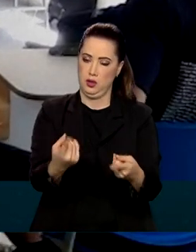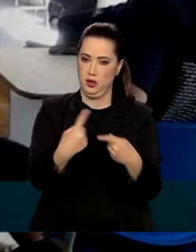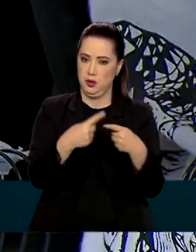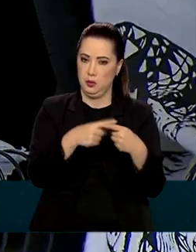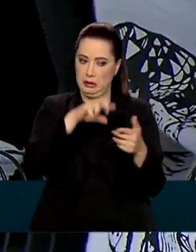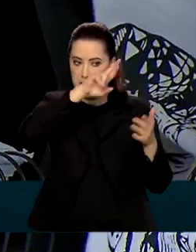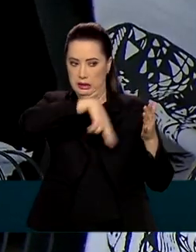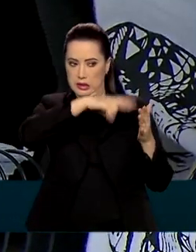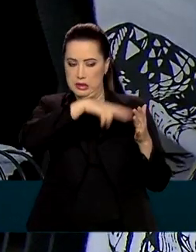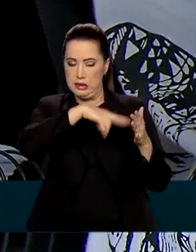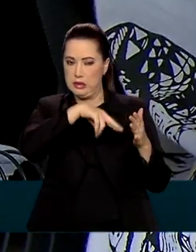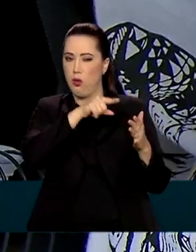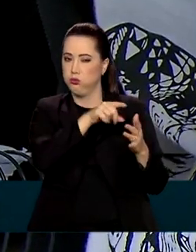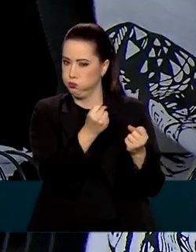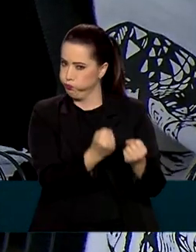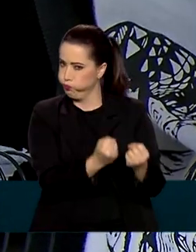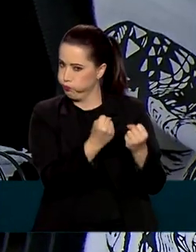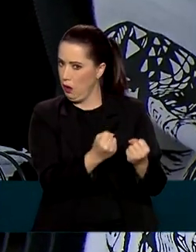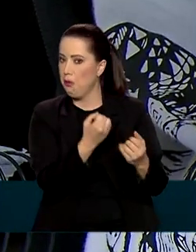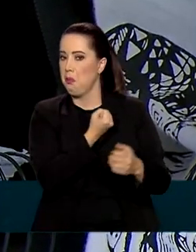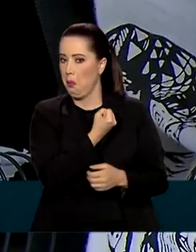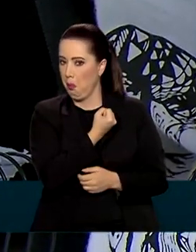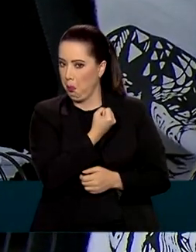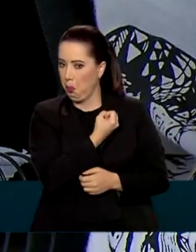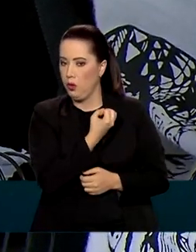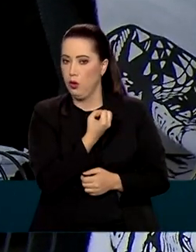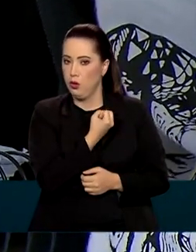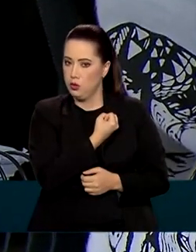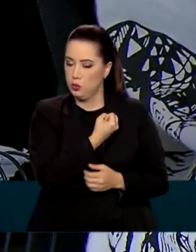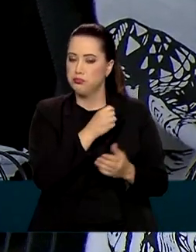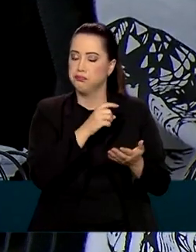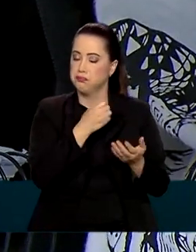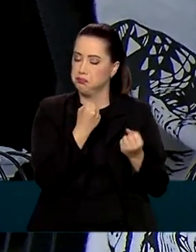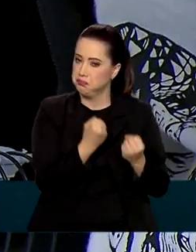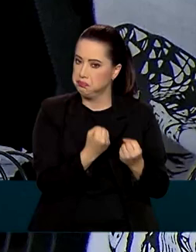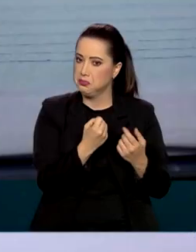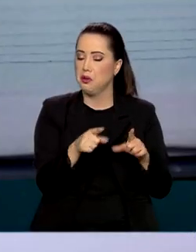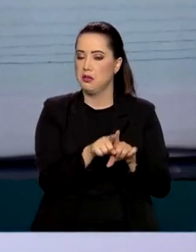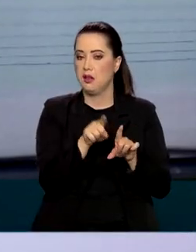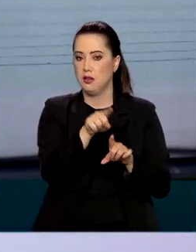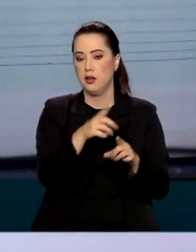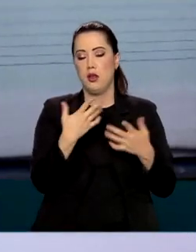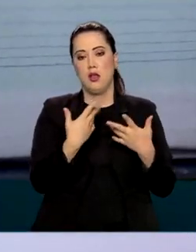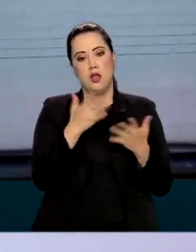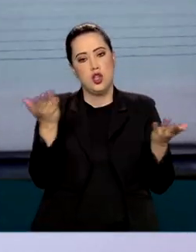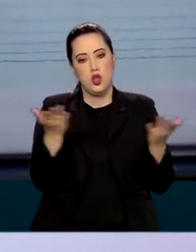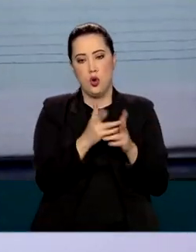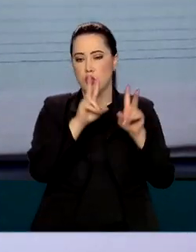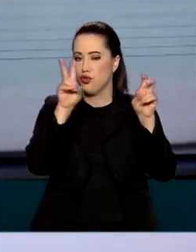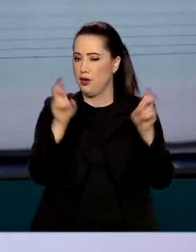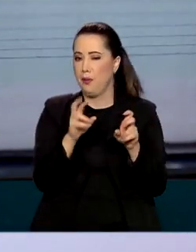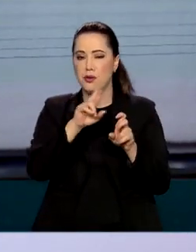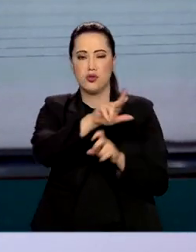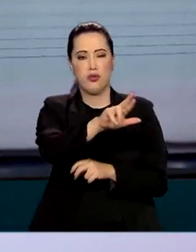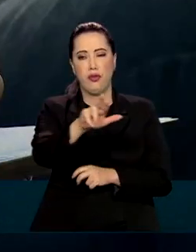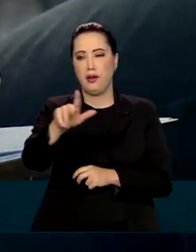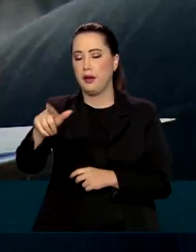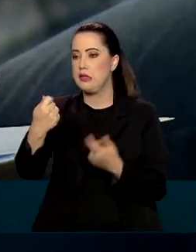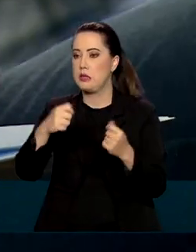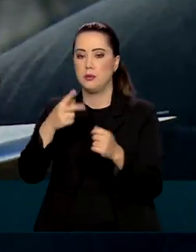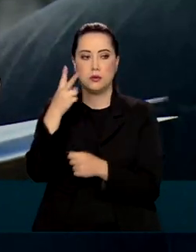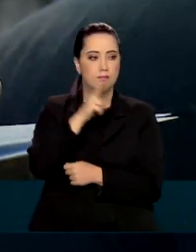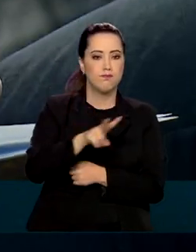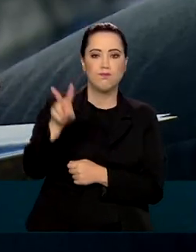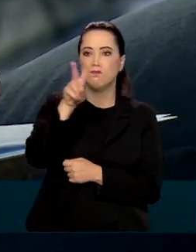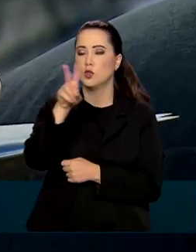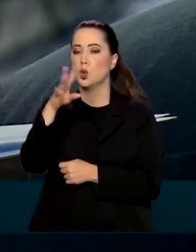peso importante no exame, tem fugido de temas óbvios e é exigido, além do português, um conhecimento